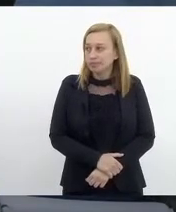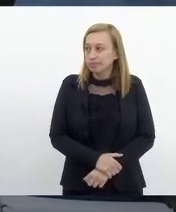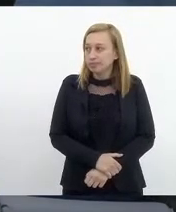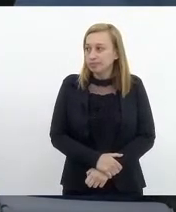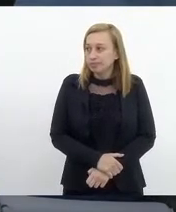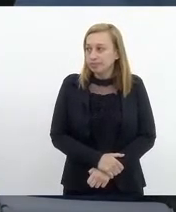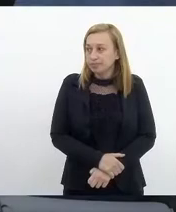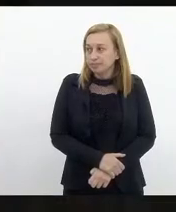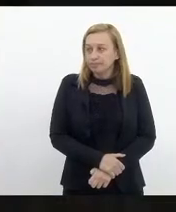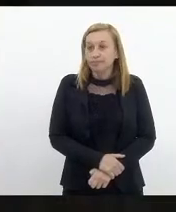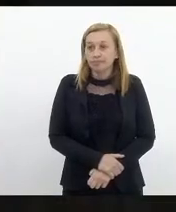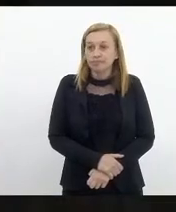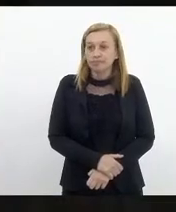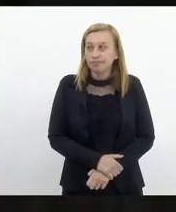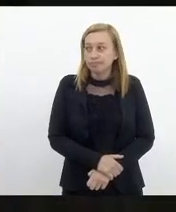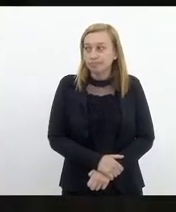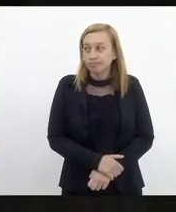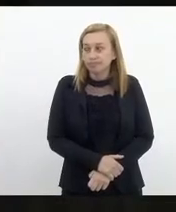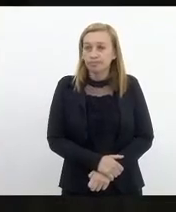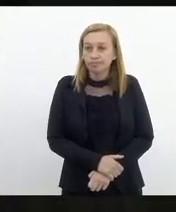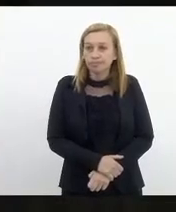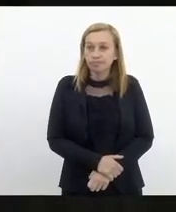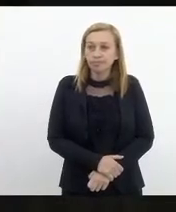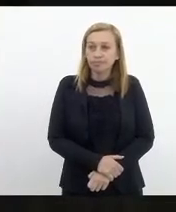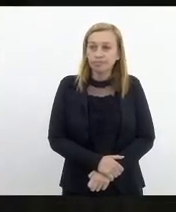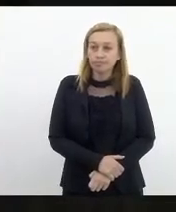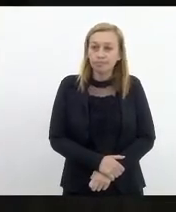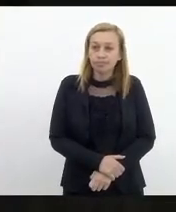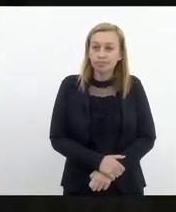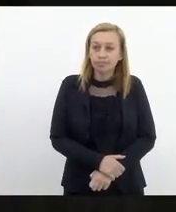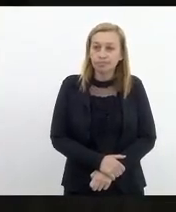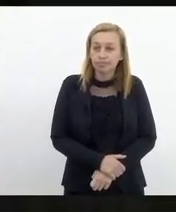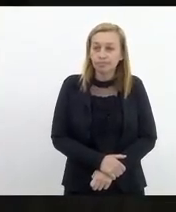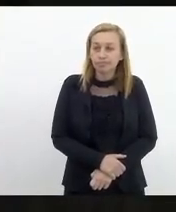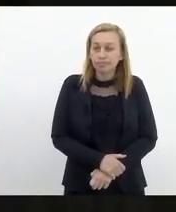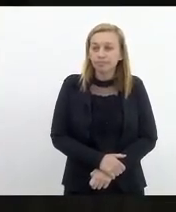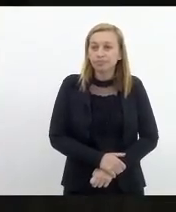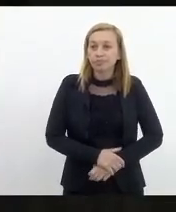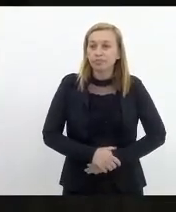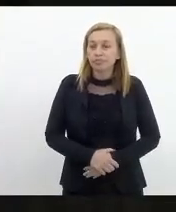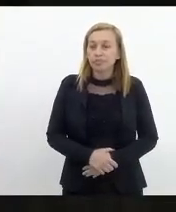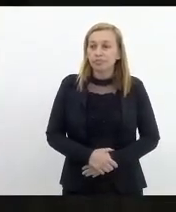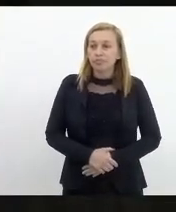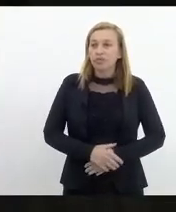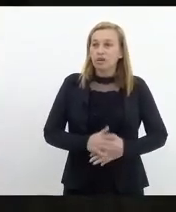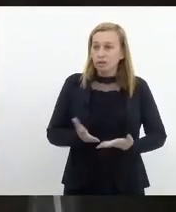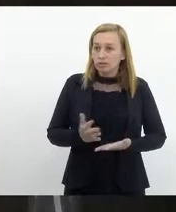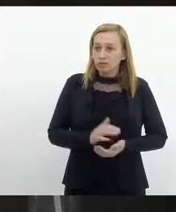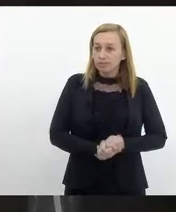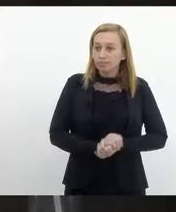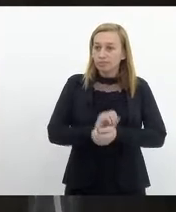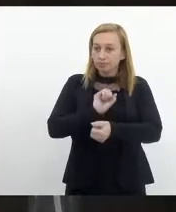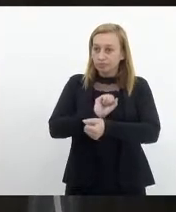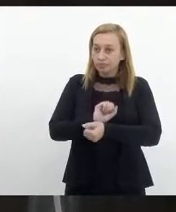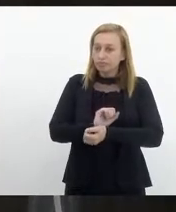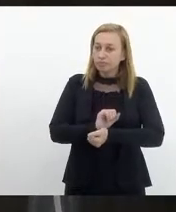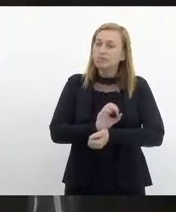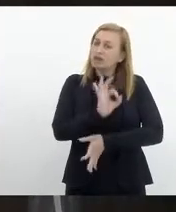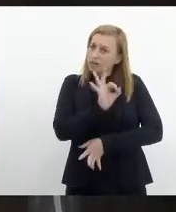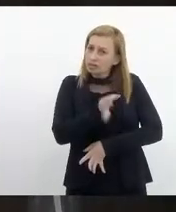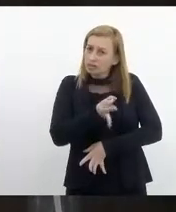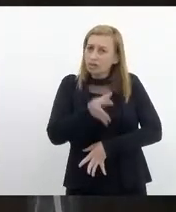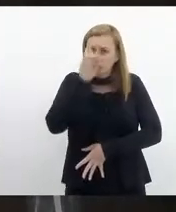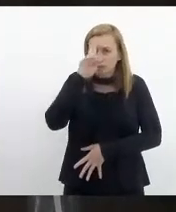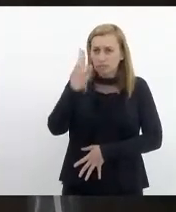O deputado Carlos Mink fez a ponderação, eu pedi vossa excelência, especificamente para vossa excelência. Não, de fato, senhor presidente,